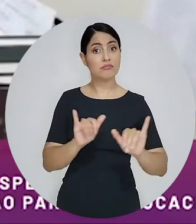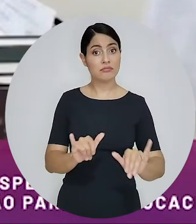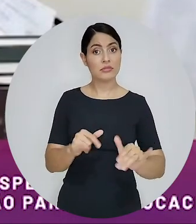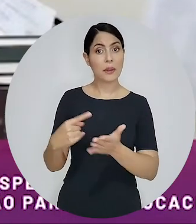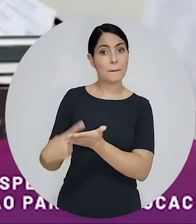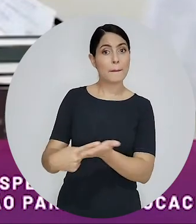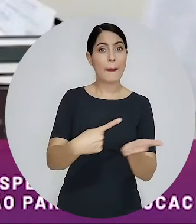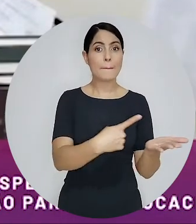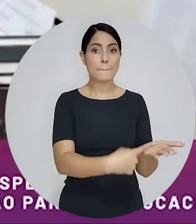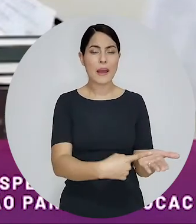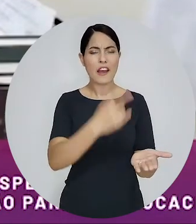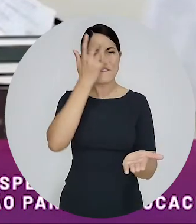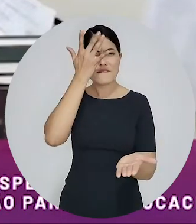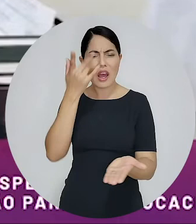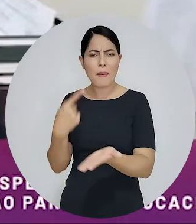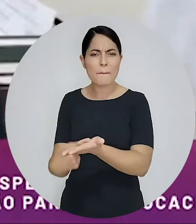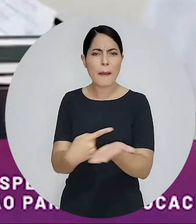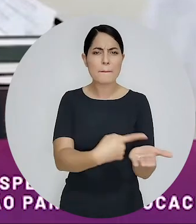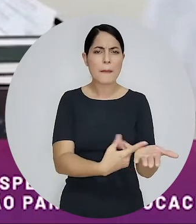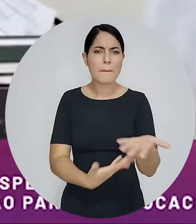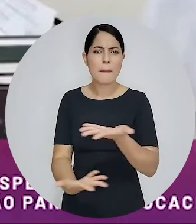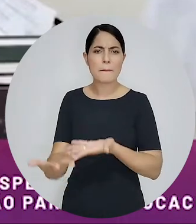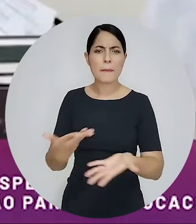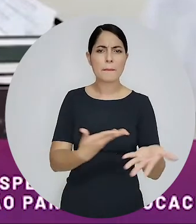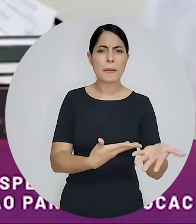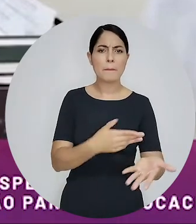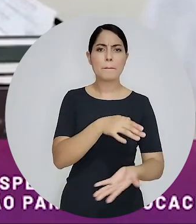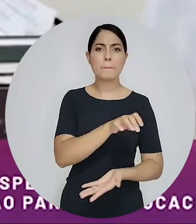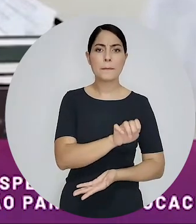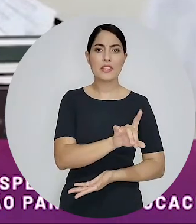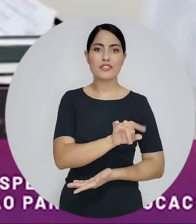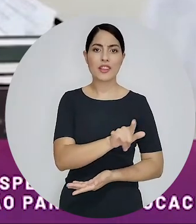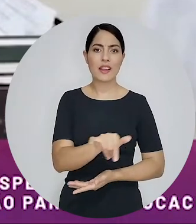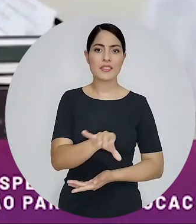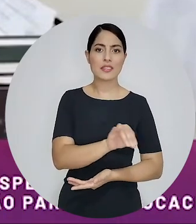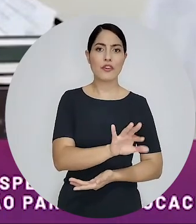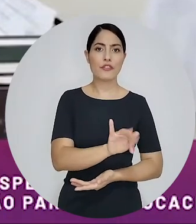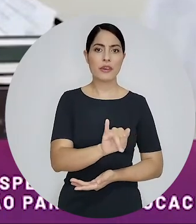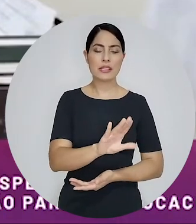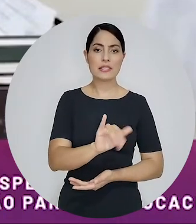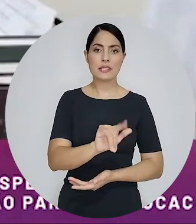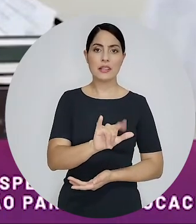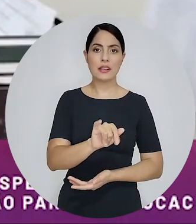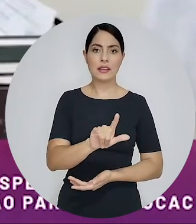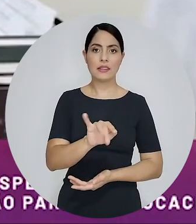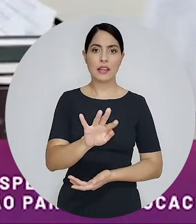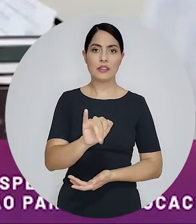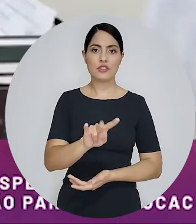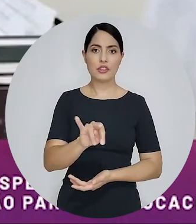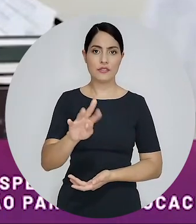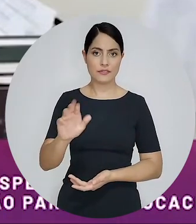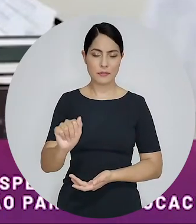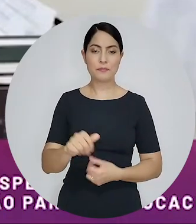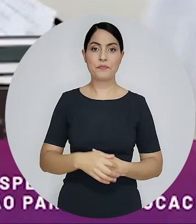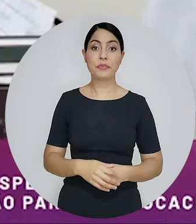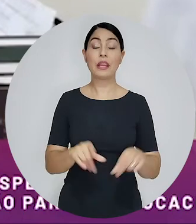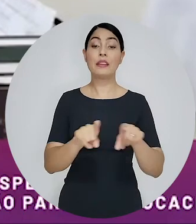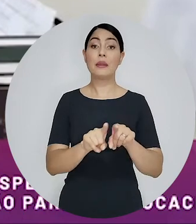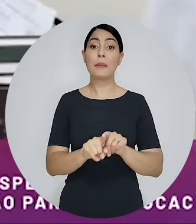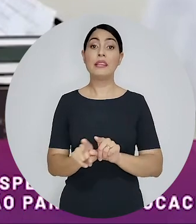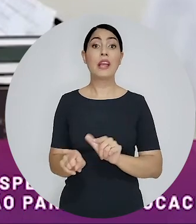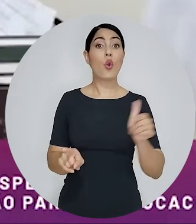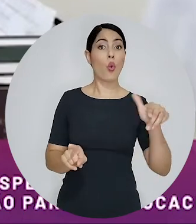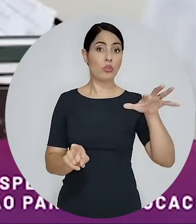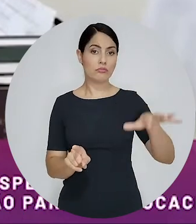esse é um exemplo exacerbado de mediação facilitativa do outro lado do espectro temos a mediação avaliativa que